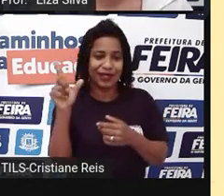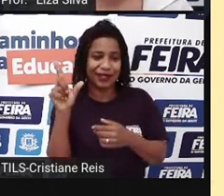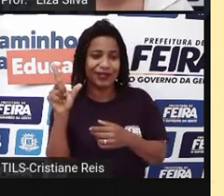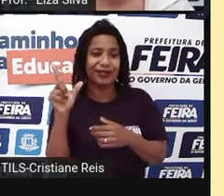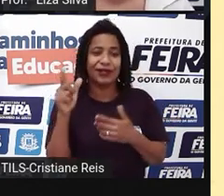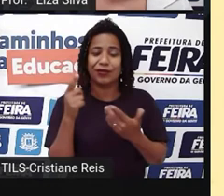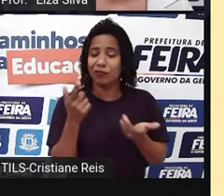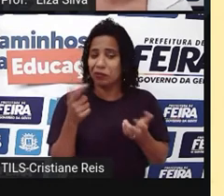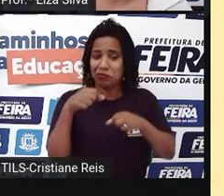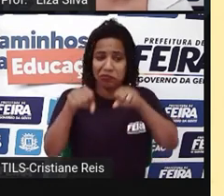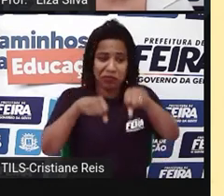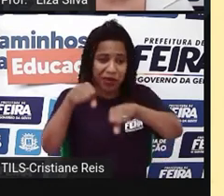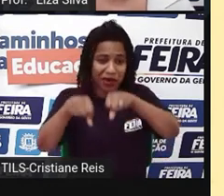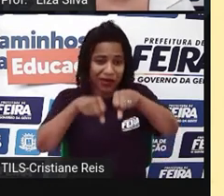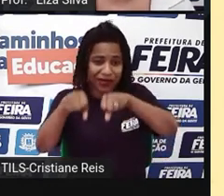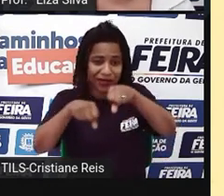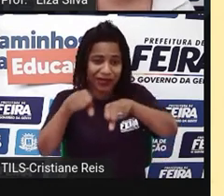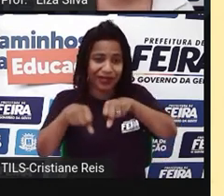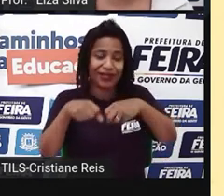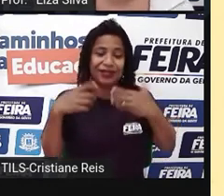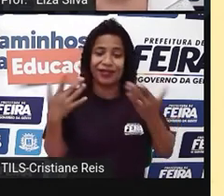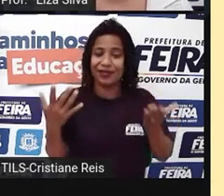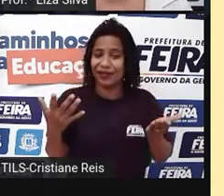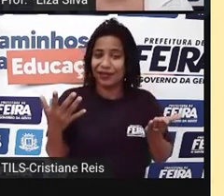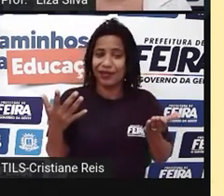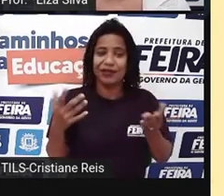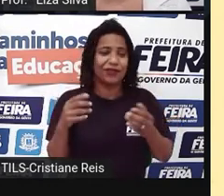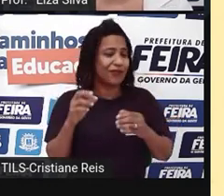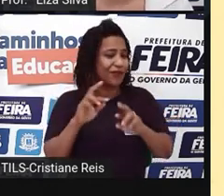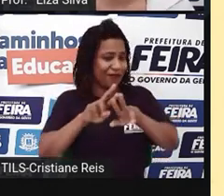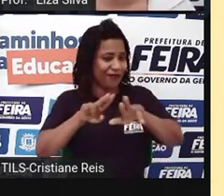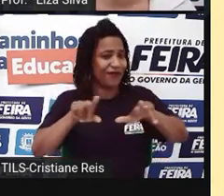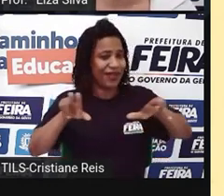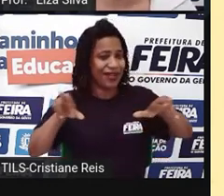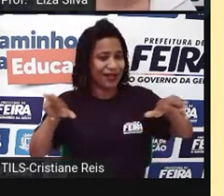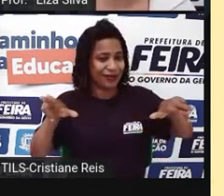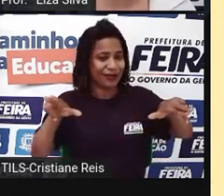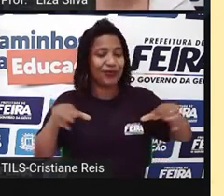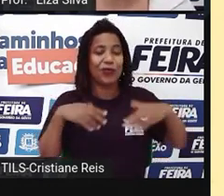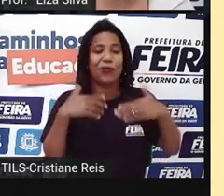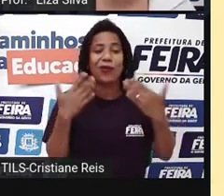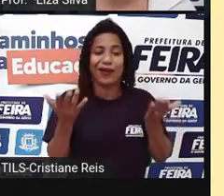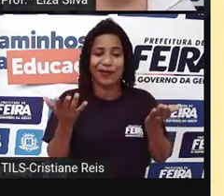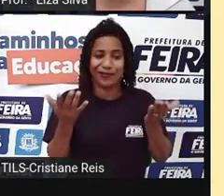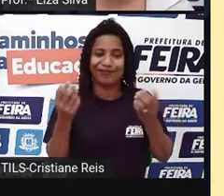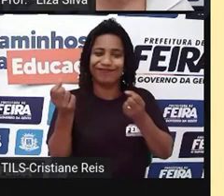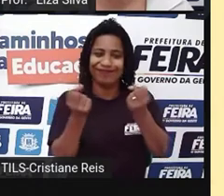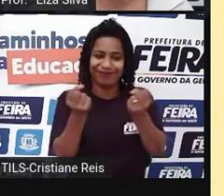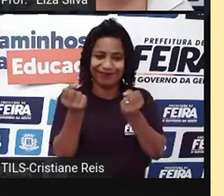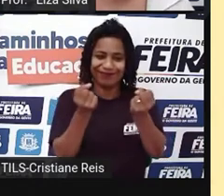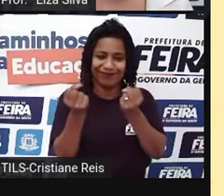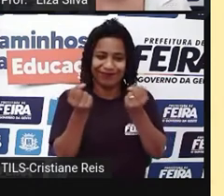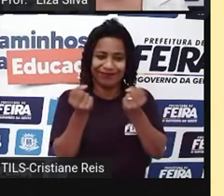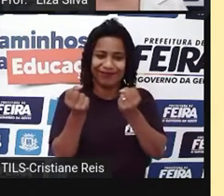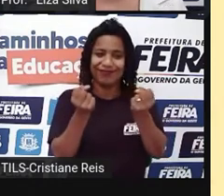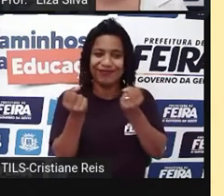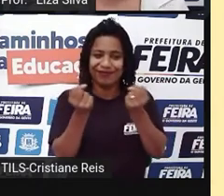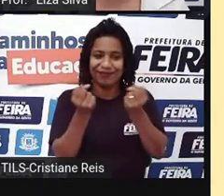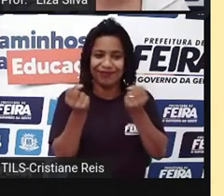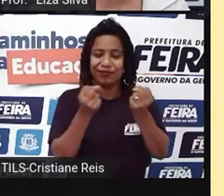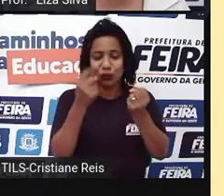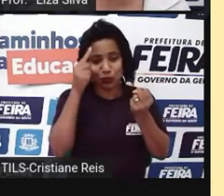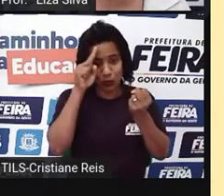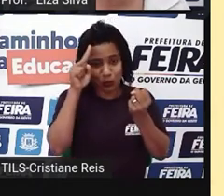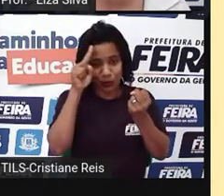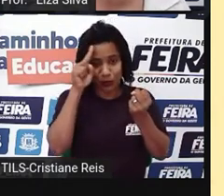bike. I go to work by plane. E assim por diante. Ok, students? Então, eu vou para o trabalho de carro